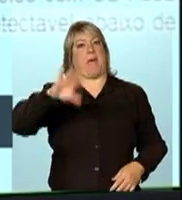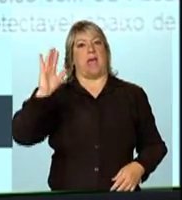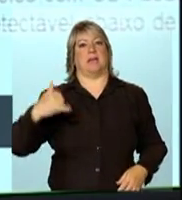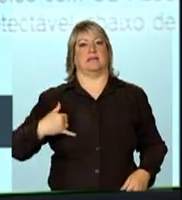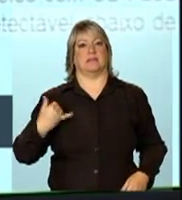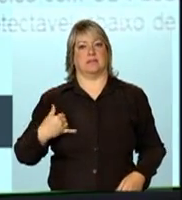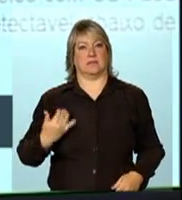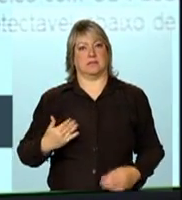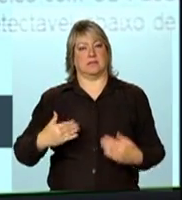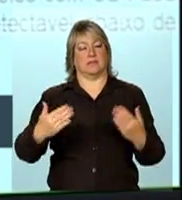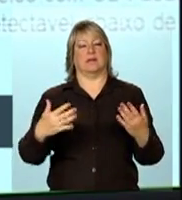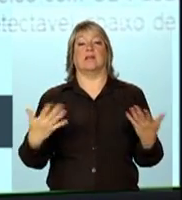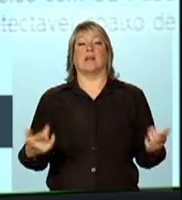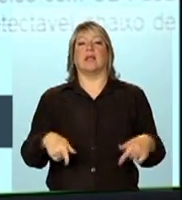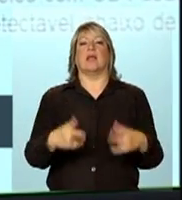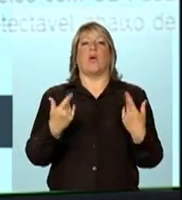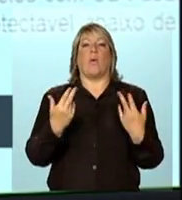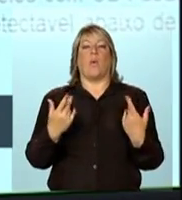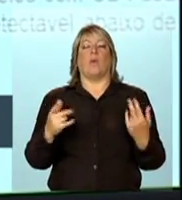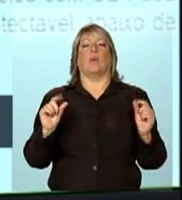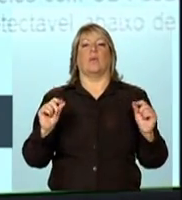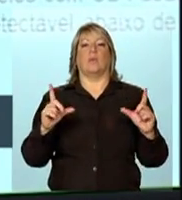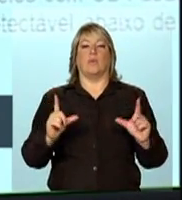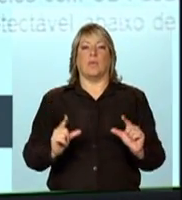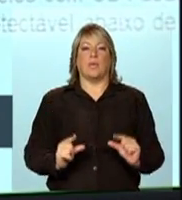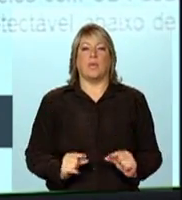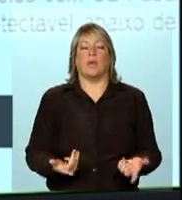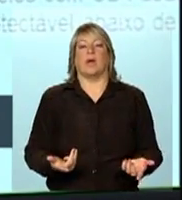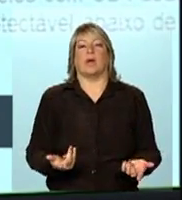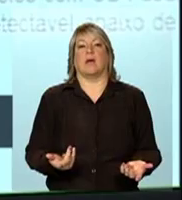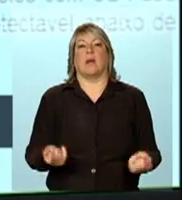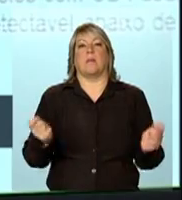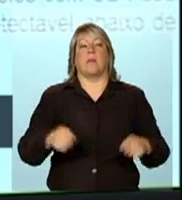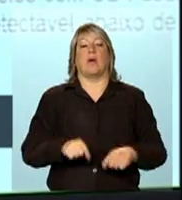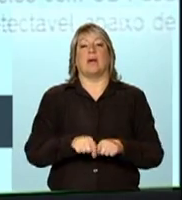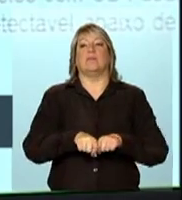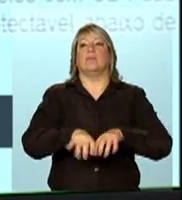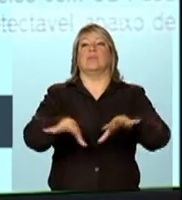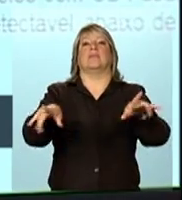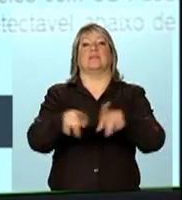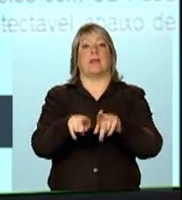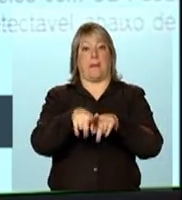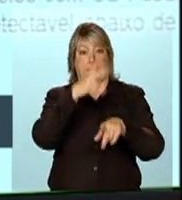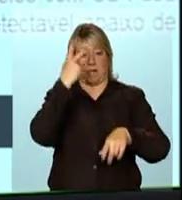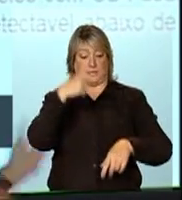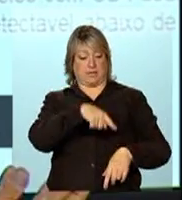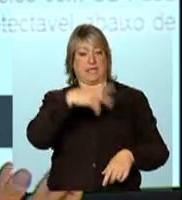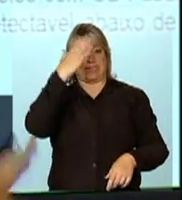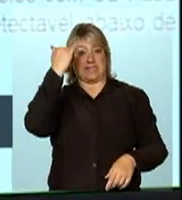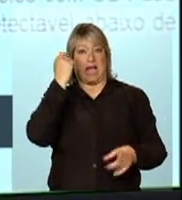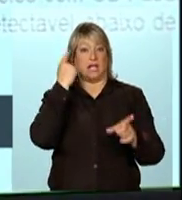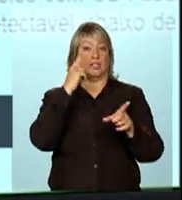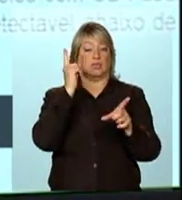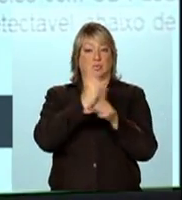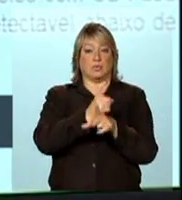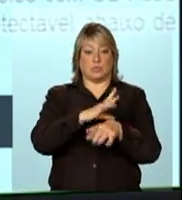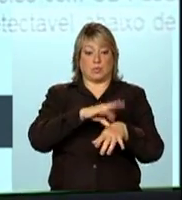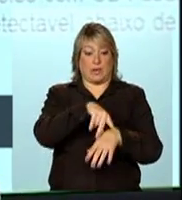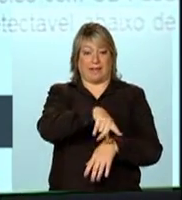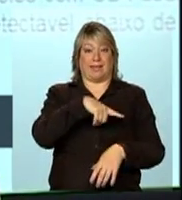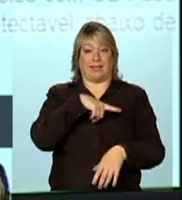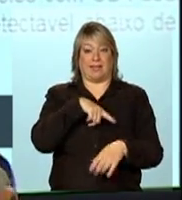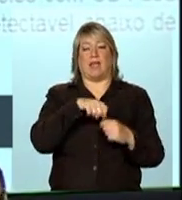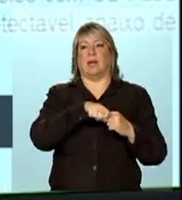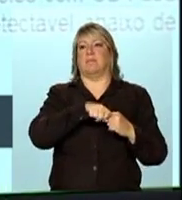isso reduz, vamos dizer assim, a possibilidade de transmissão do vírus. Também está aprovado e tem uma lógica,